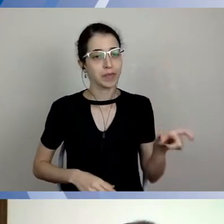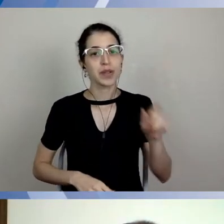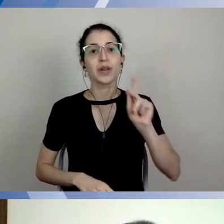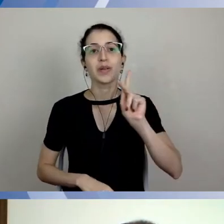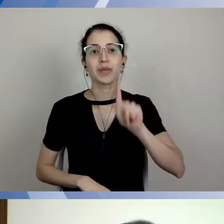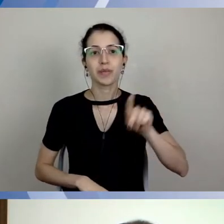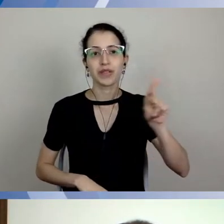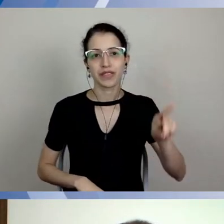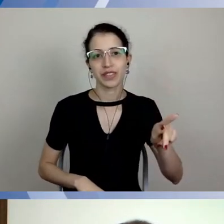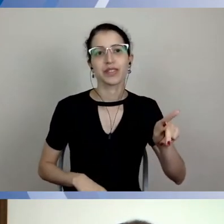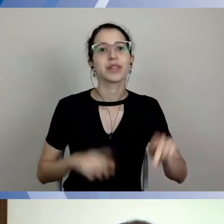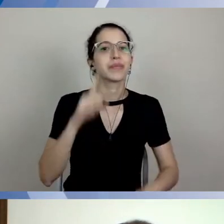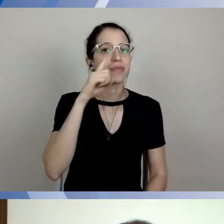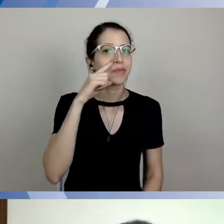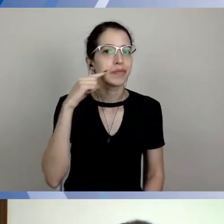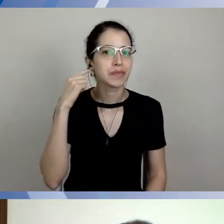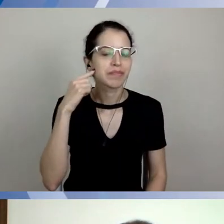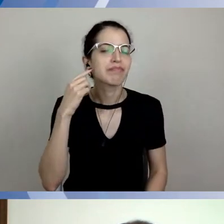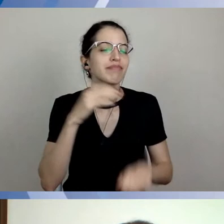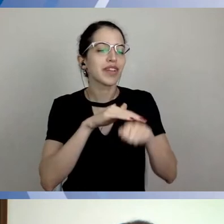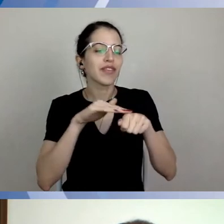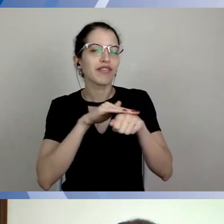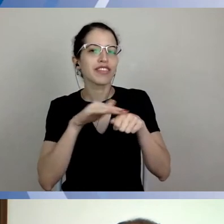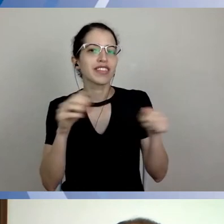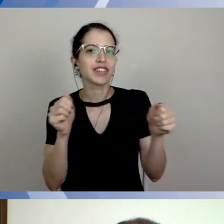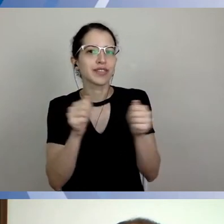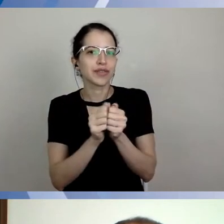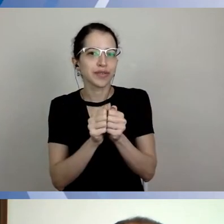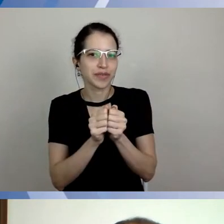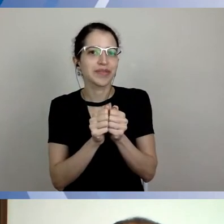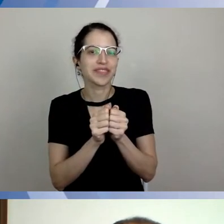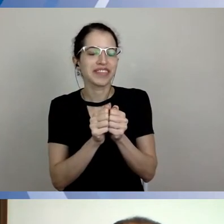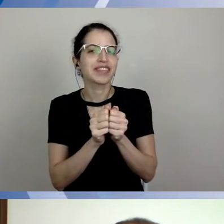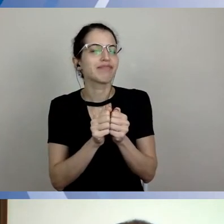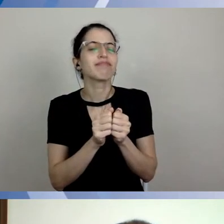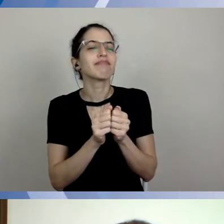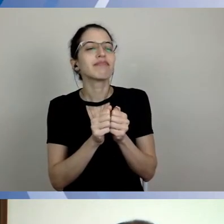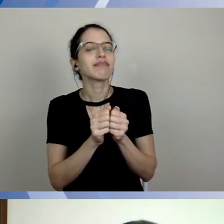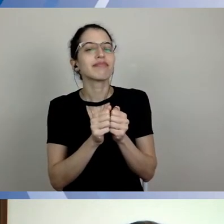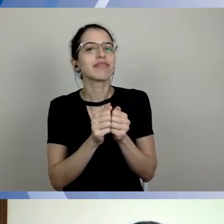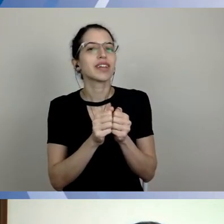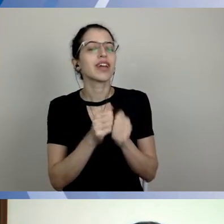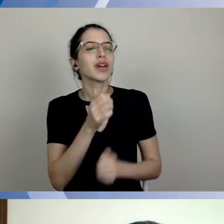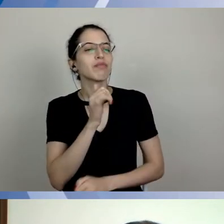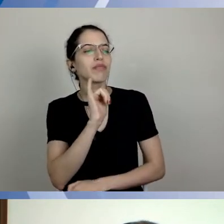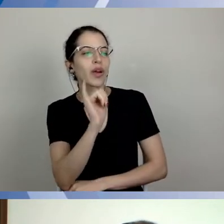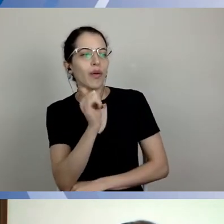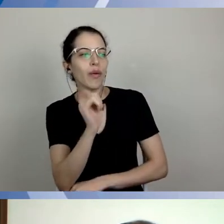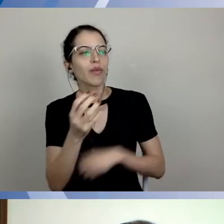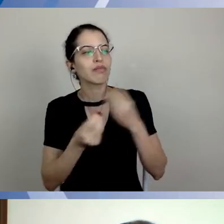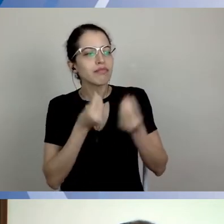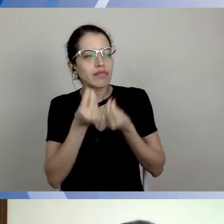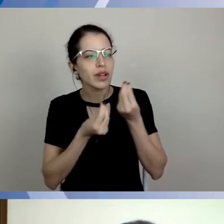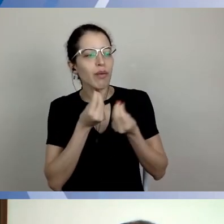para conversar com a gente, está aqui agora, o professor Bernardino, para contar um pouco da situação,